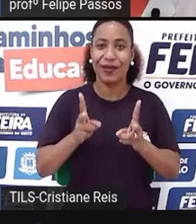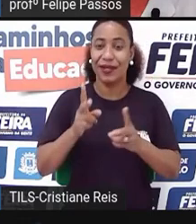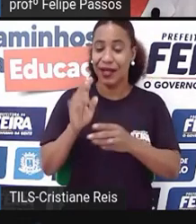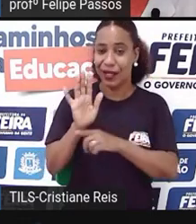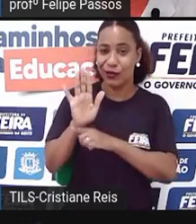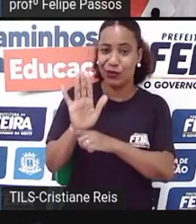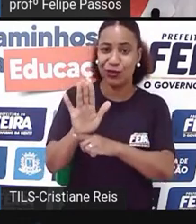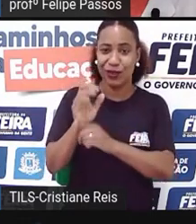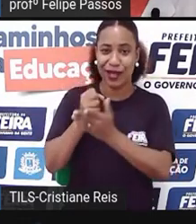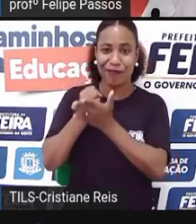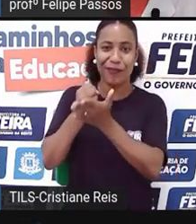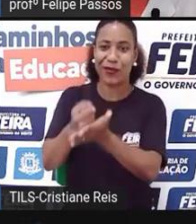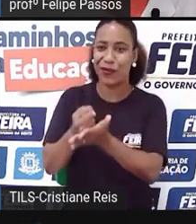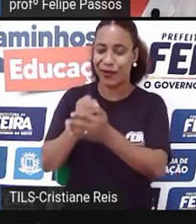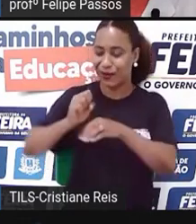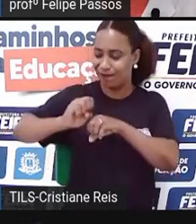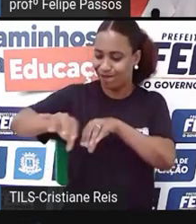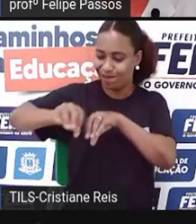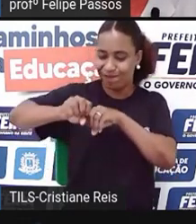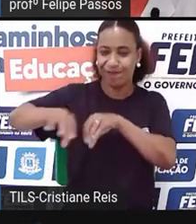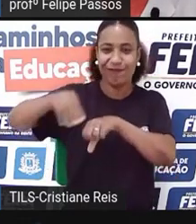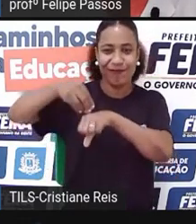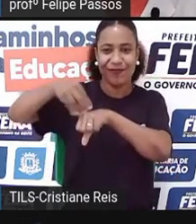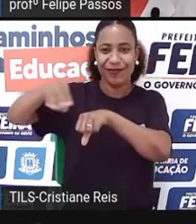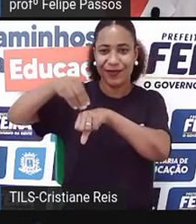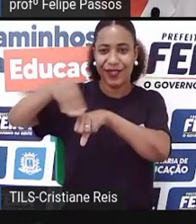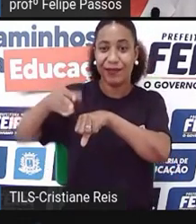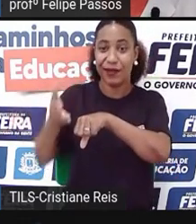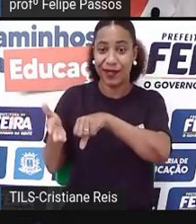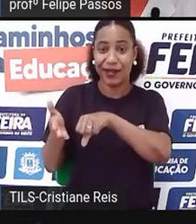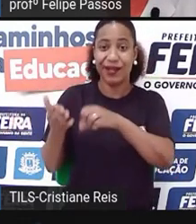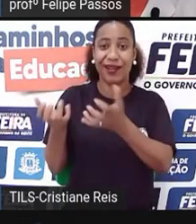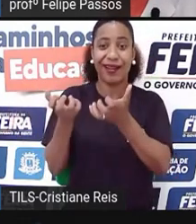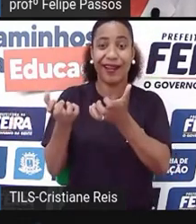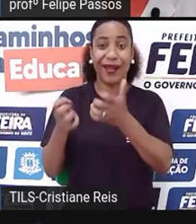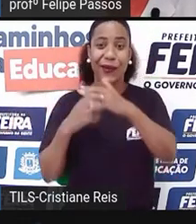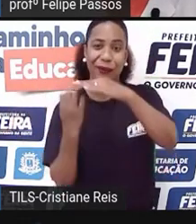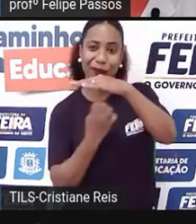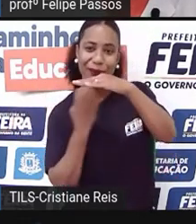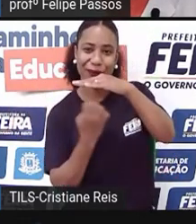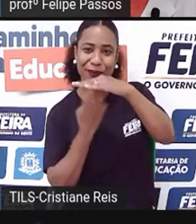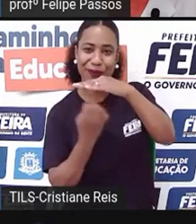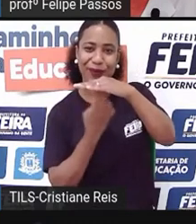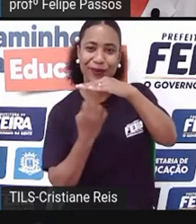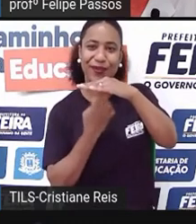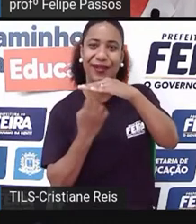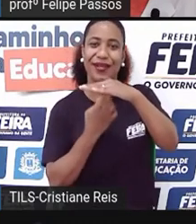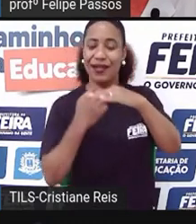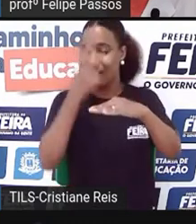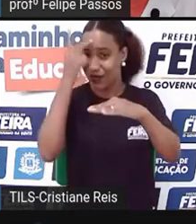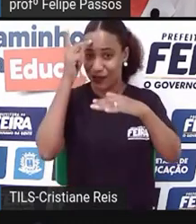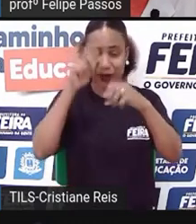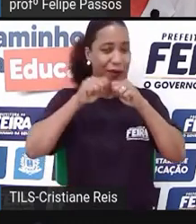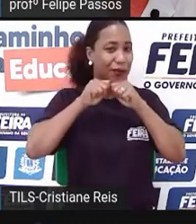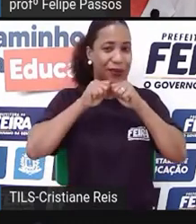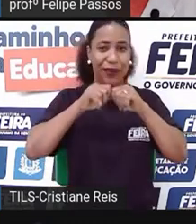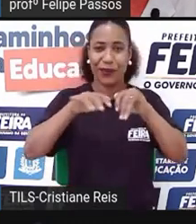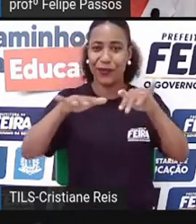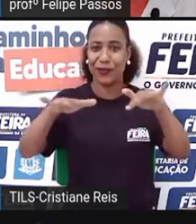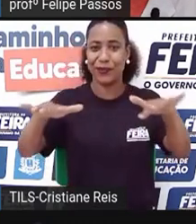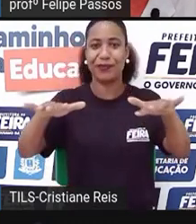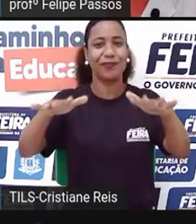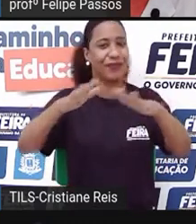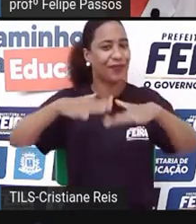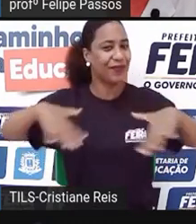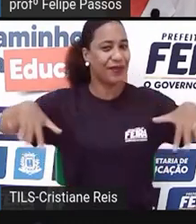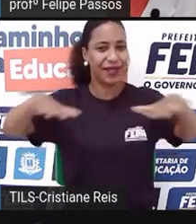conhecimento, deseja empreender e poder chegar ao maior número de pessoas, seja ela em que forma de atuação